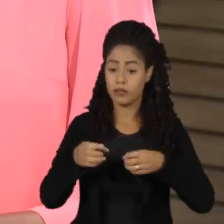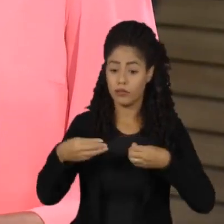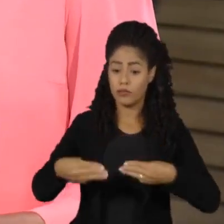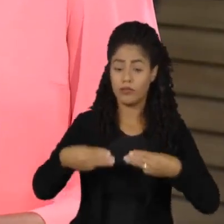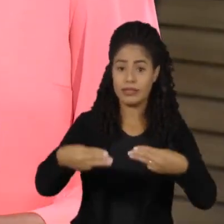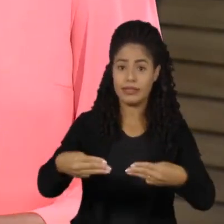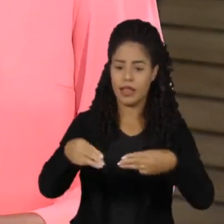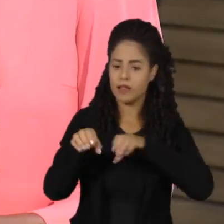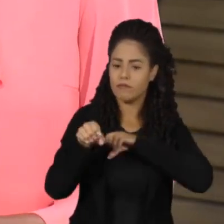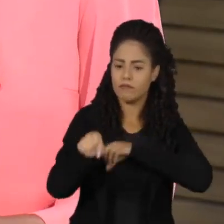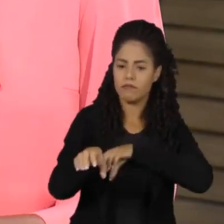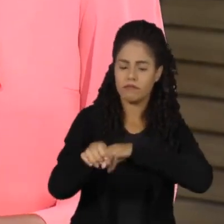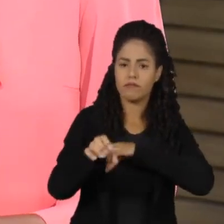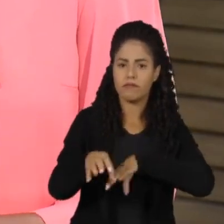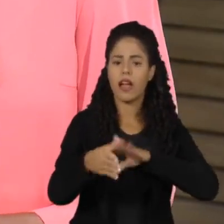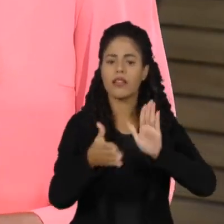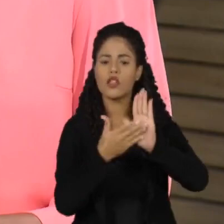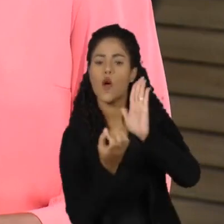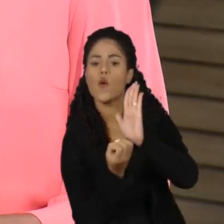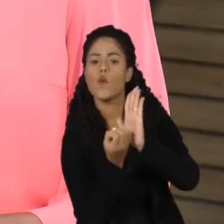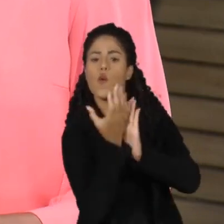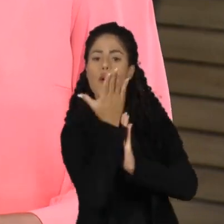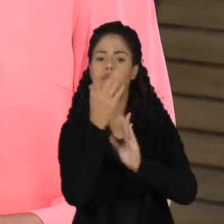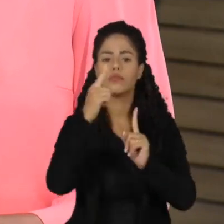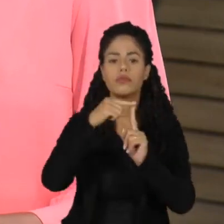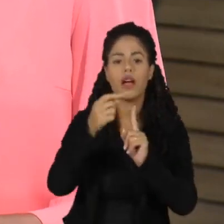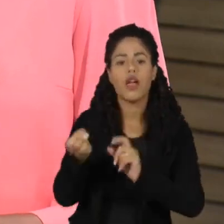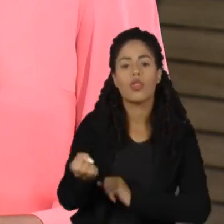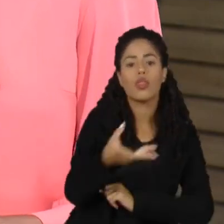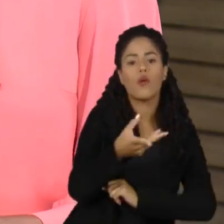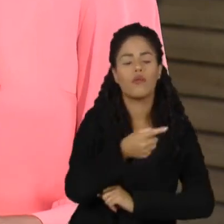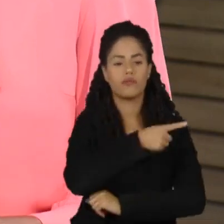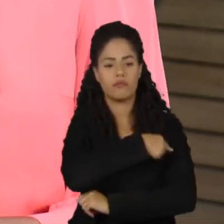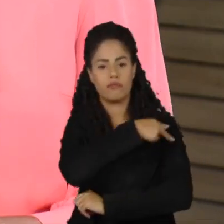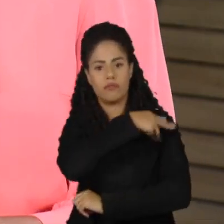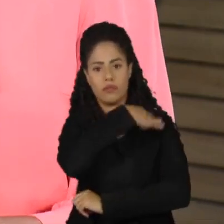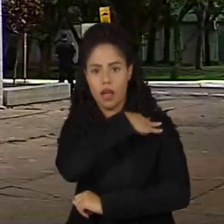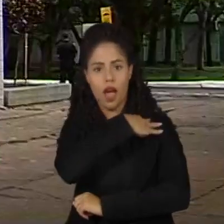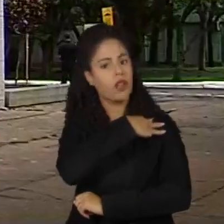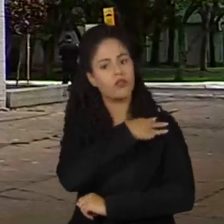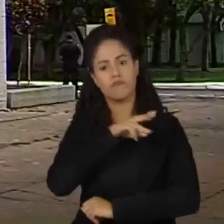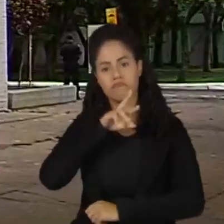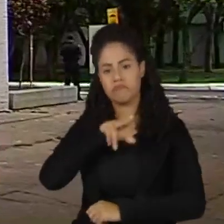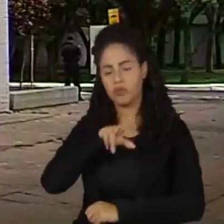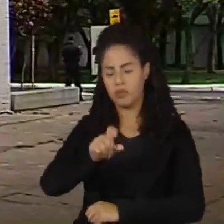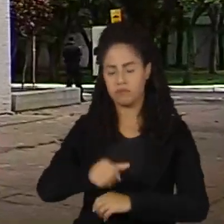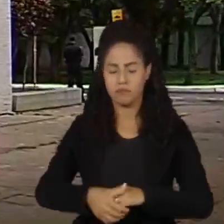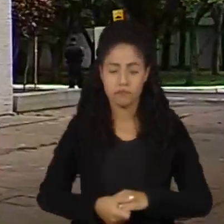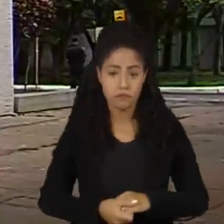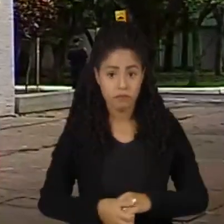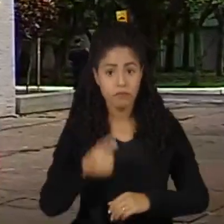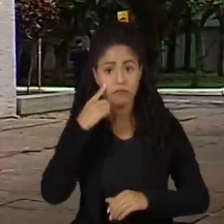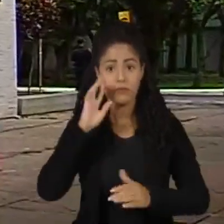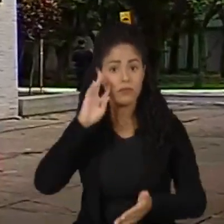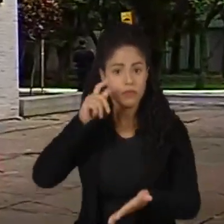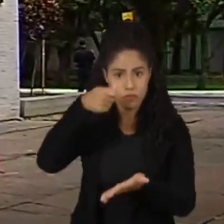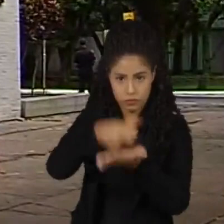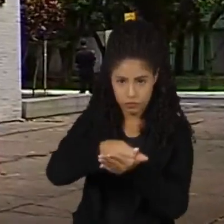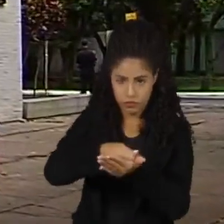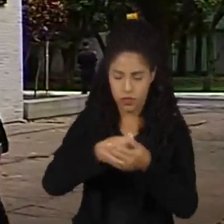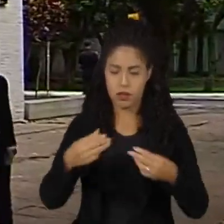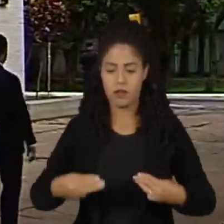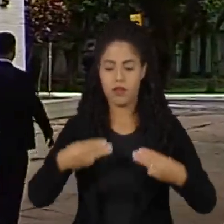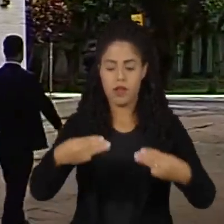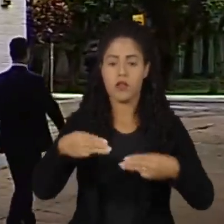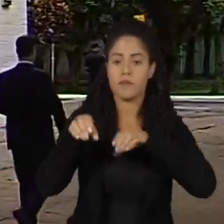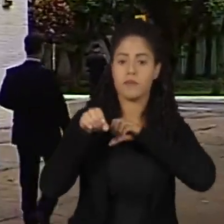o novo modelo, nas salas de aula, iniciado no ano passado, não deve ser afetado. A decisão do MEC não significa